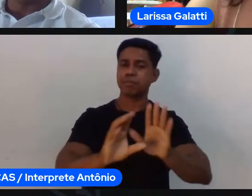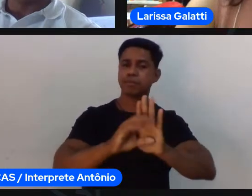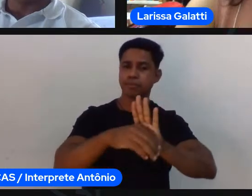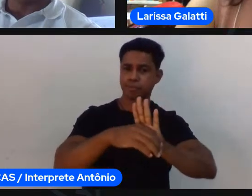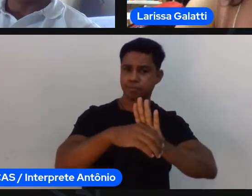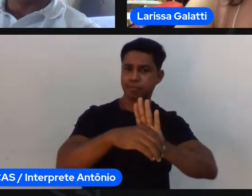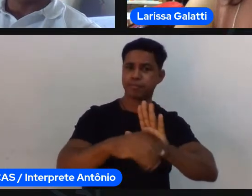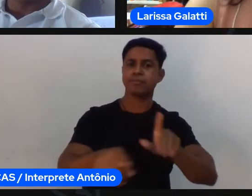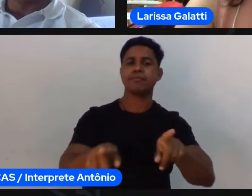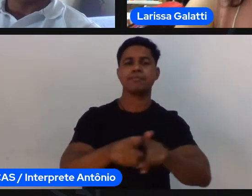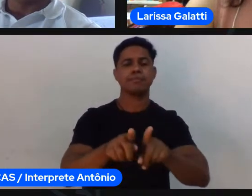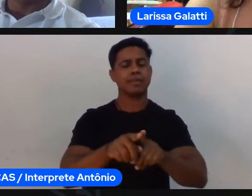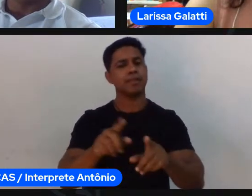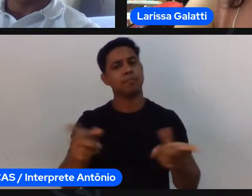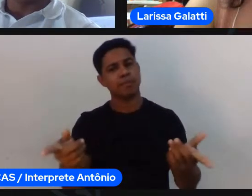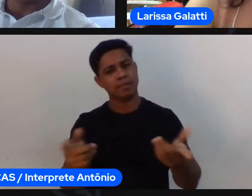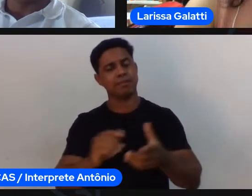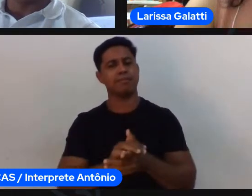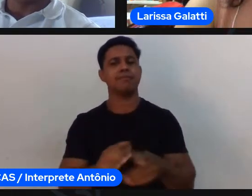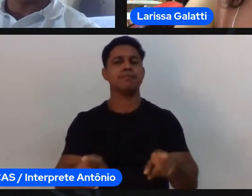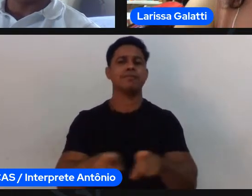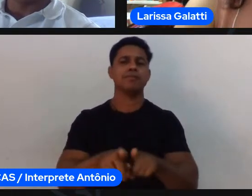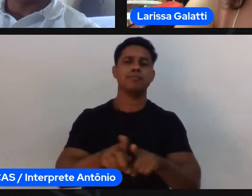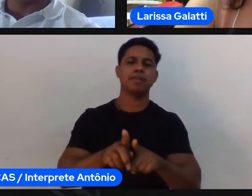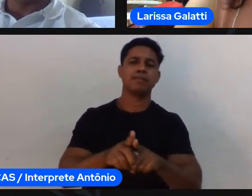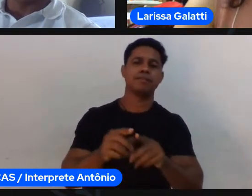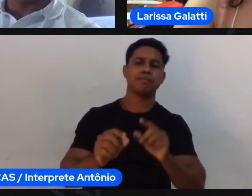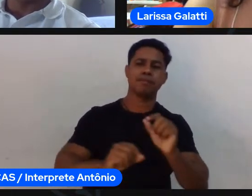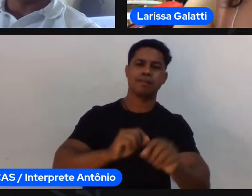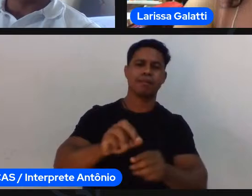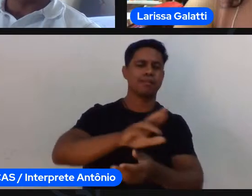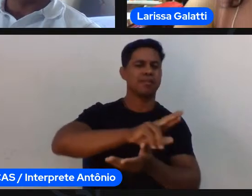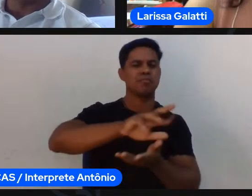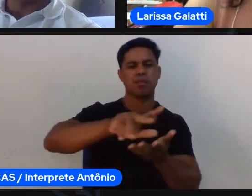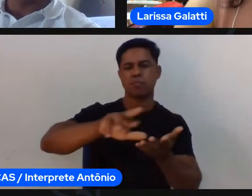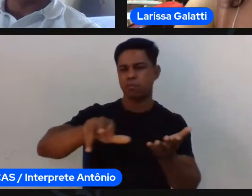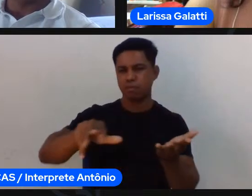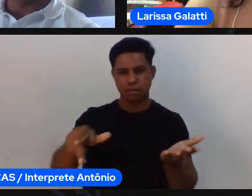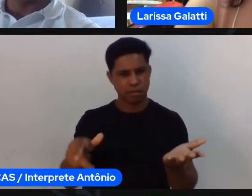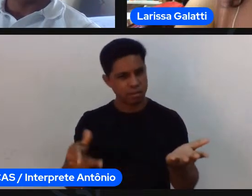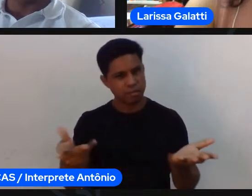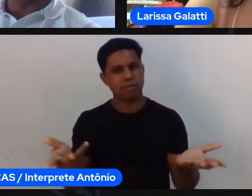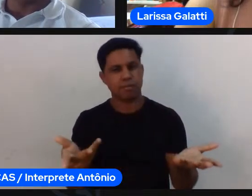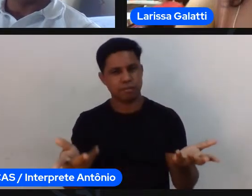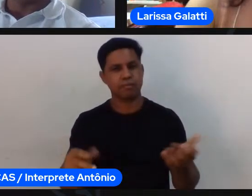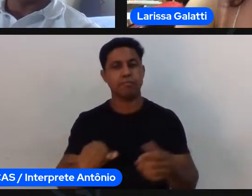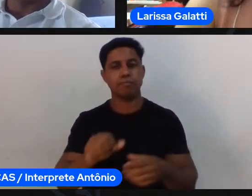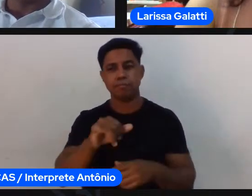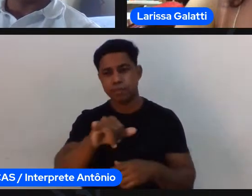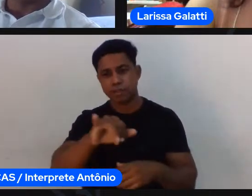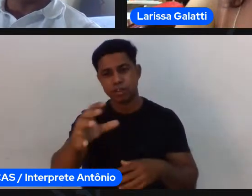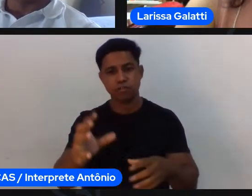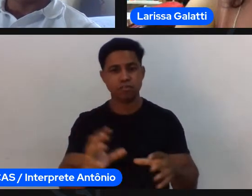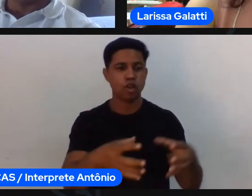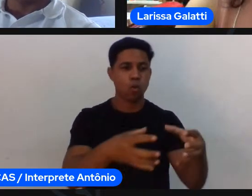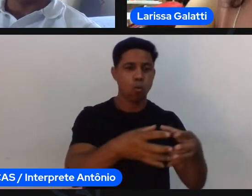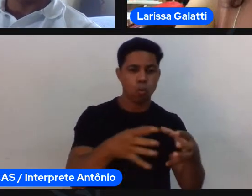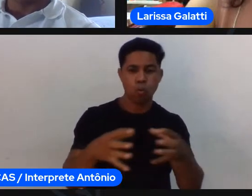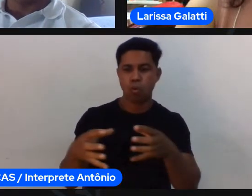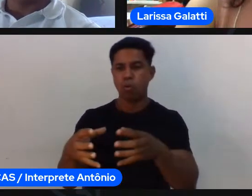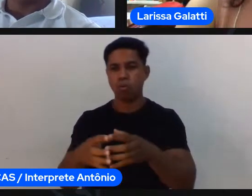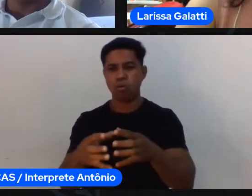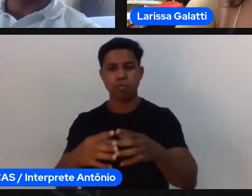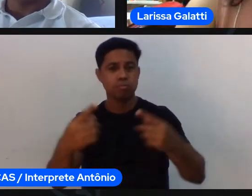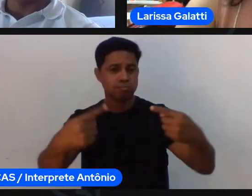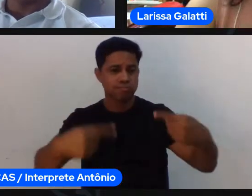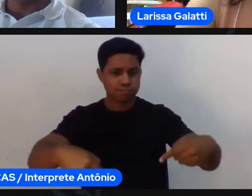treino de qualidade se eu for para uma competição que todos possam jogar que eu coloque os interesses das crianças e dos jovens acima dos meus